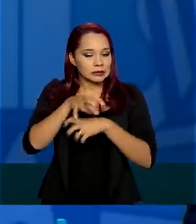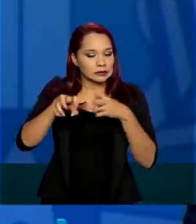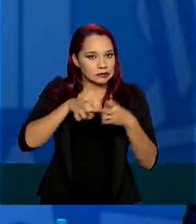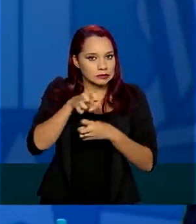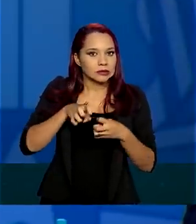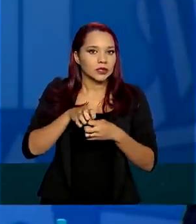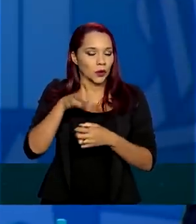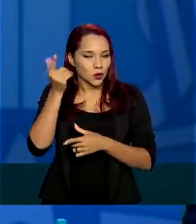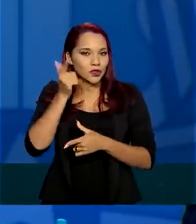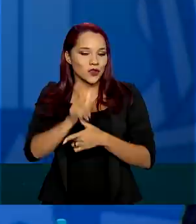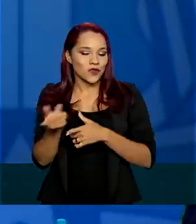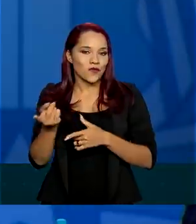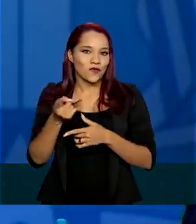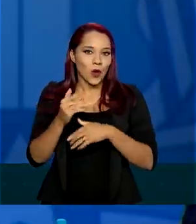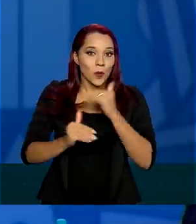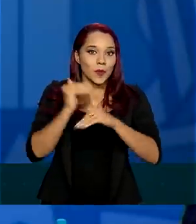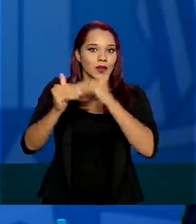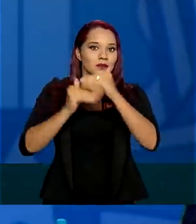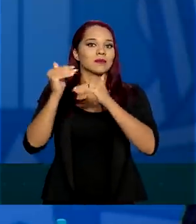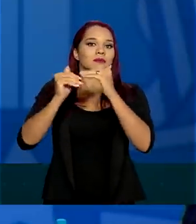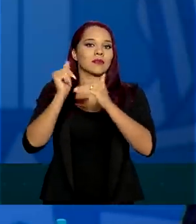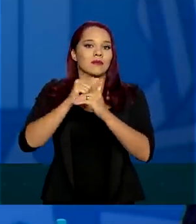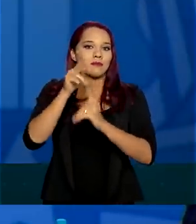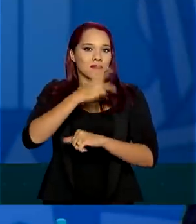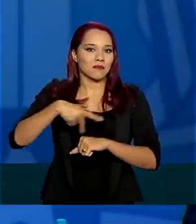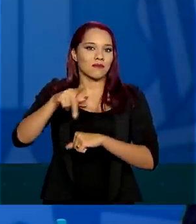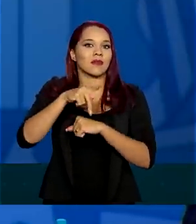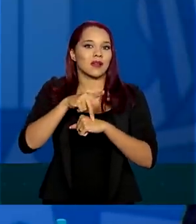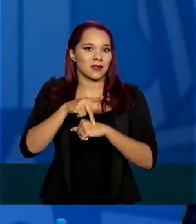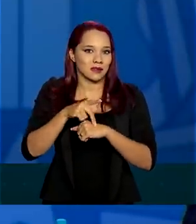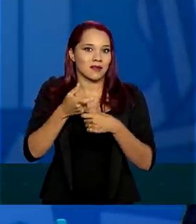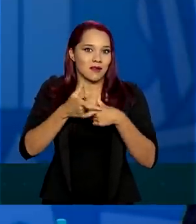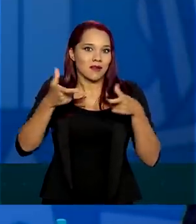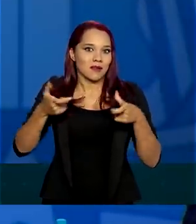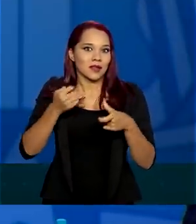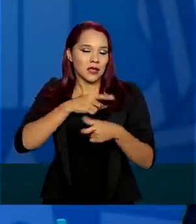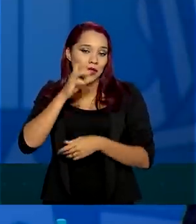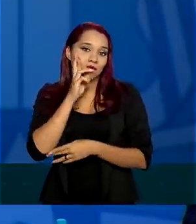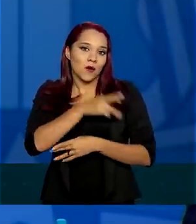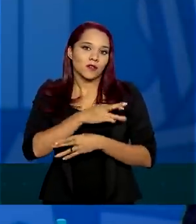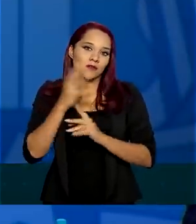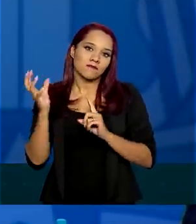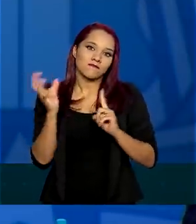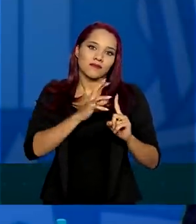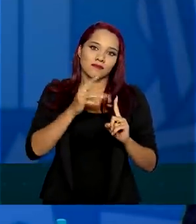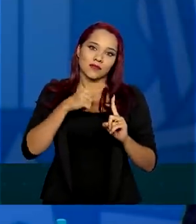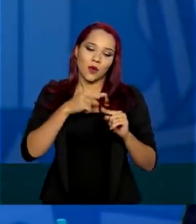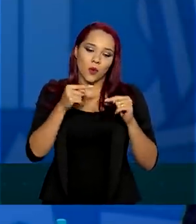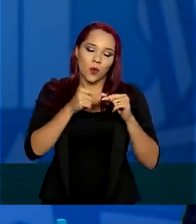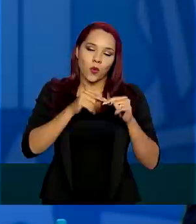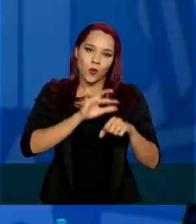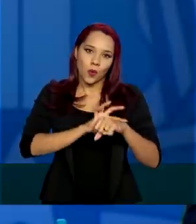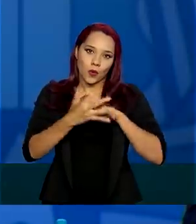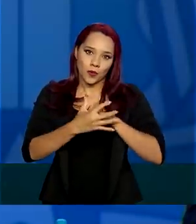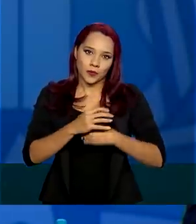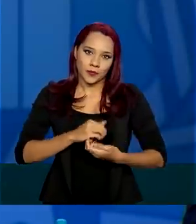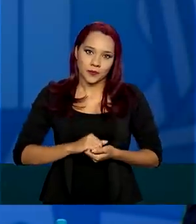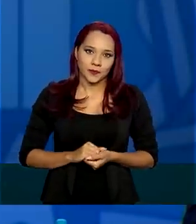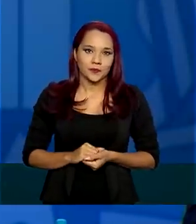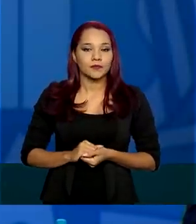Recuperação, crescimento, desenvolvimento do país em respostas aos impactos relacionados ao coronavírus.